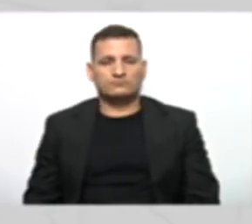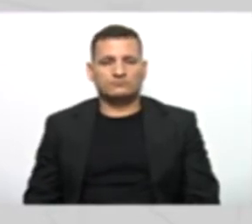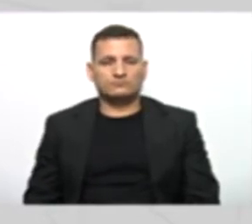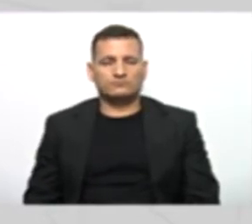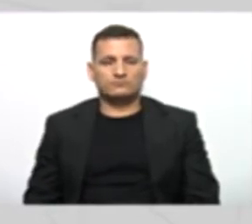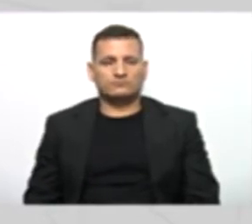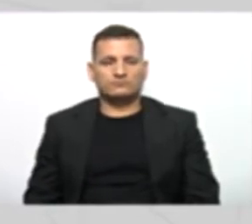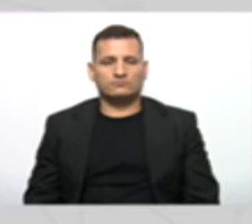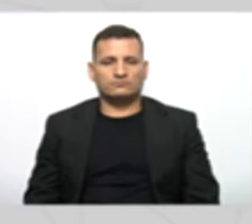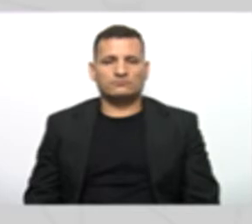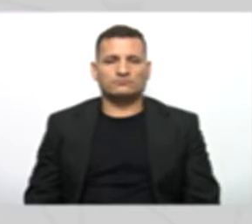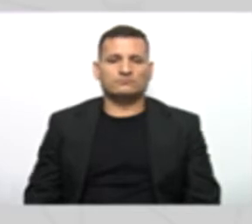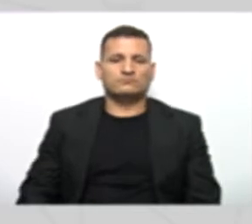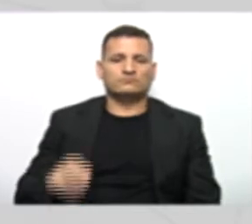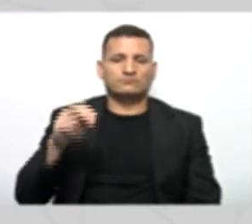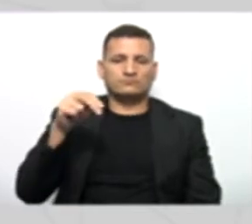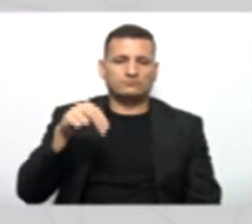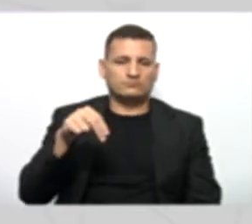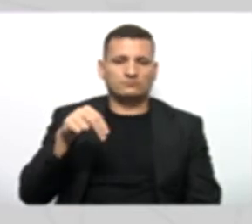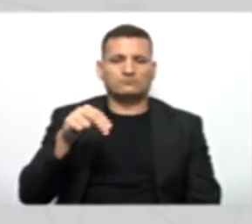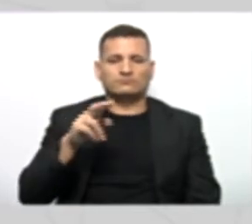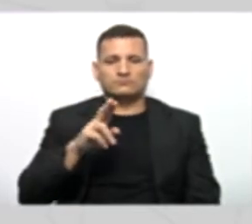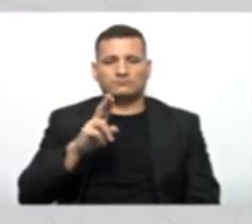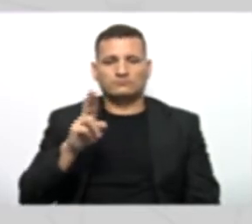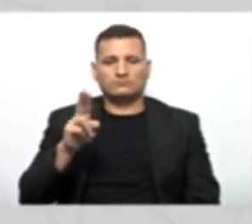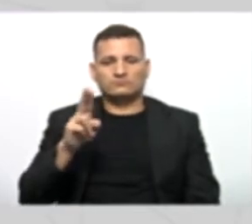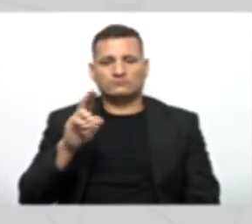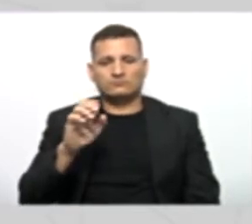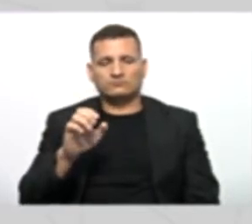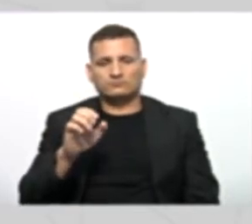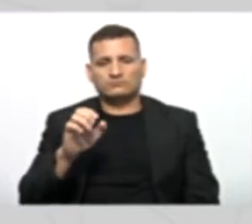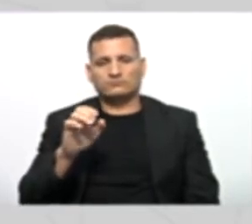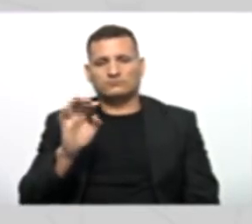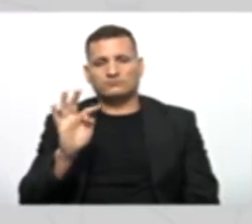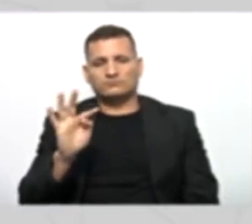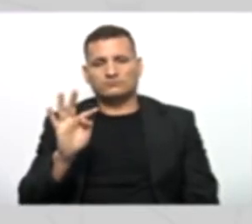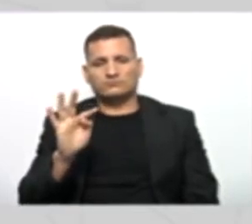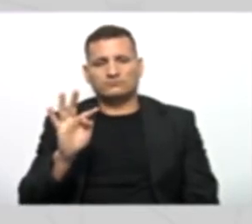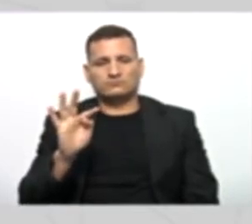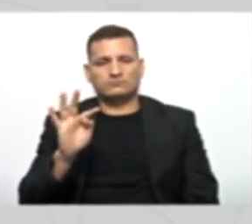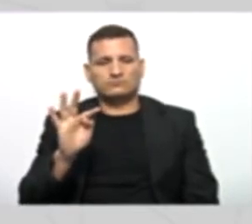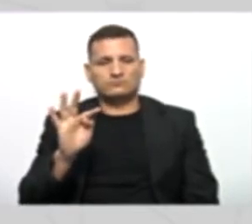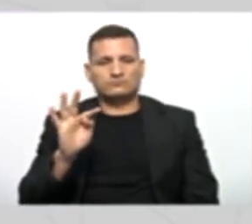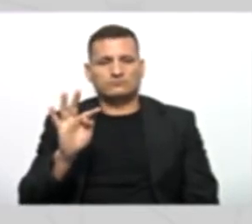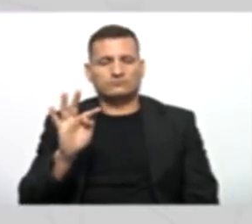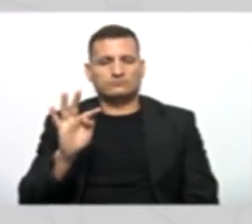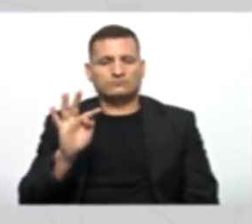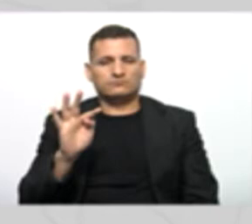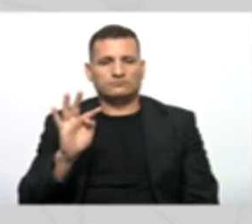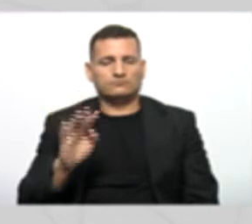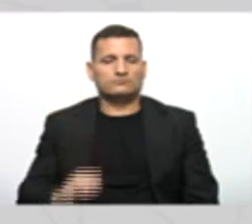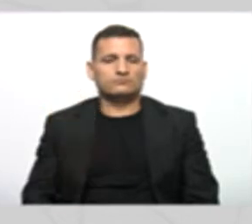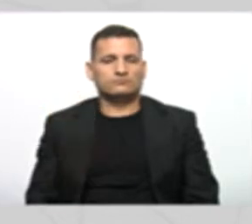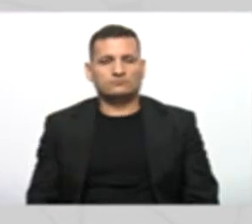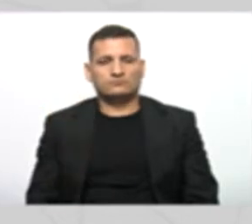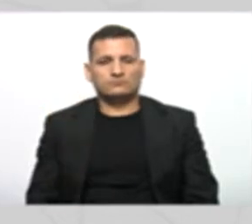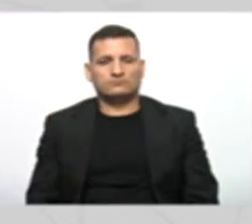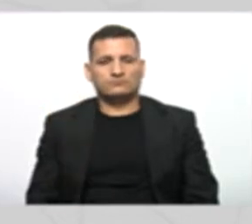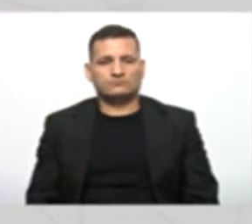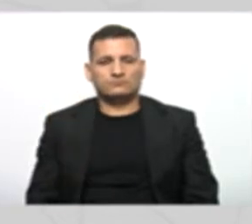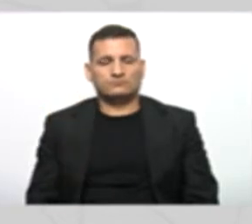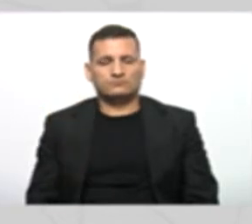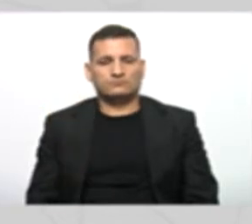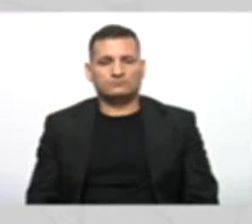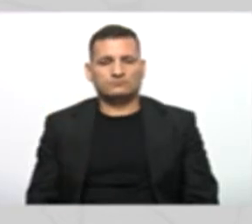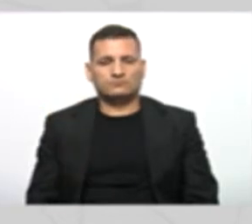N para nome, E para endereço e T para telefone. Feito isso, o que vai acontecer? A